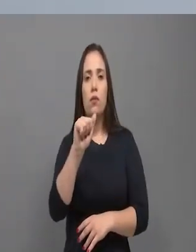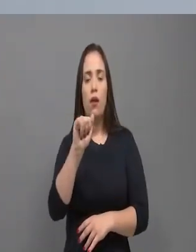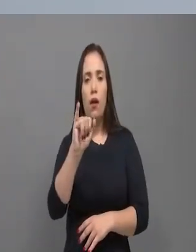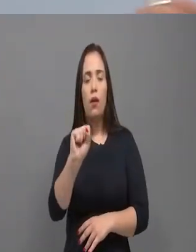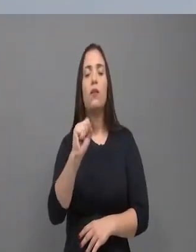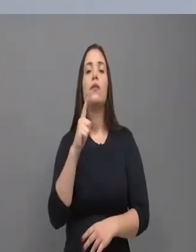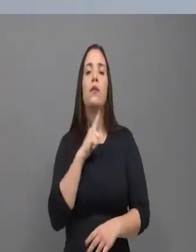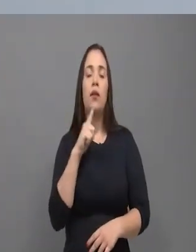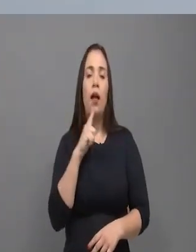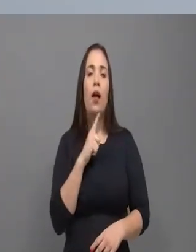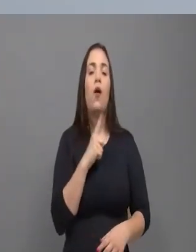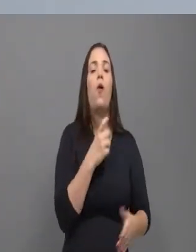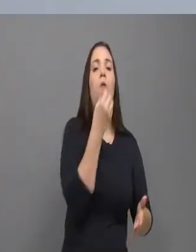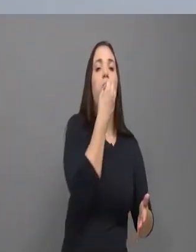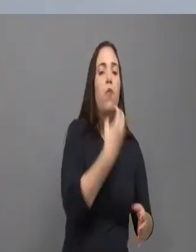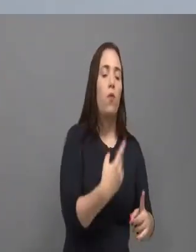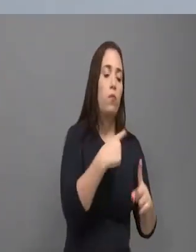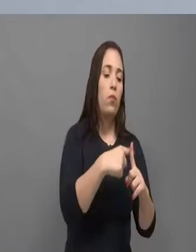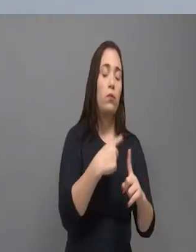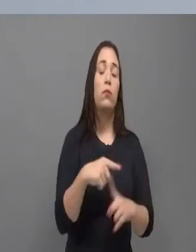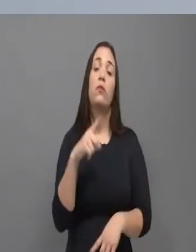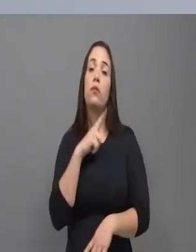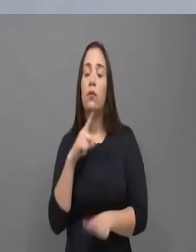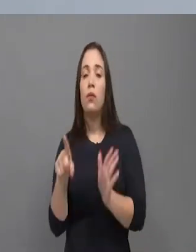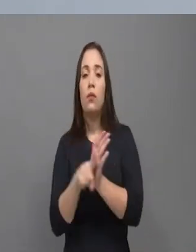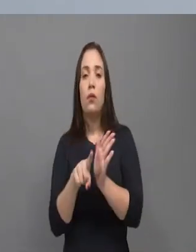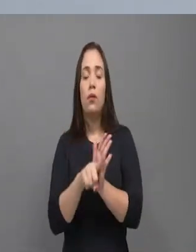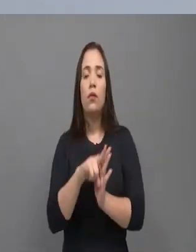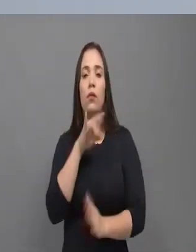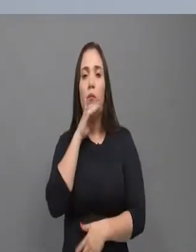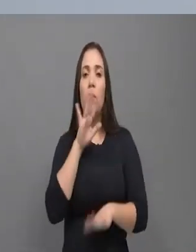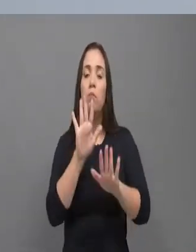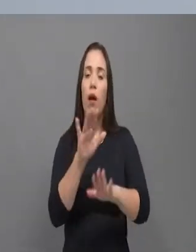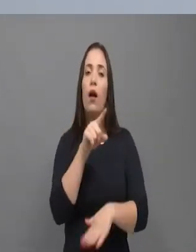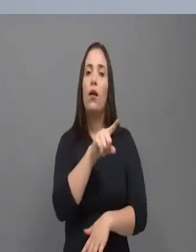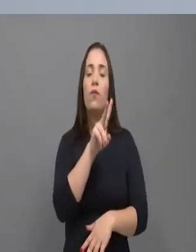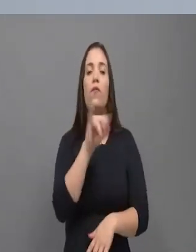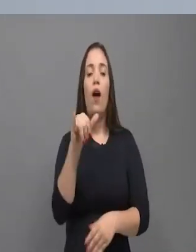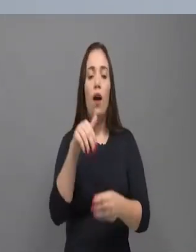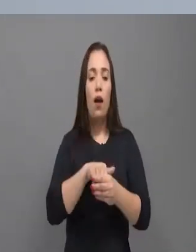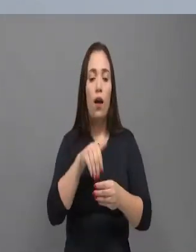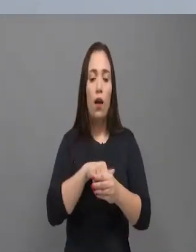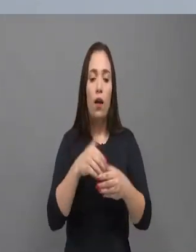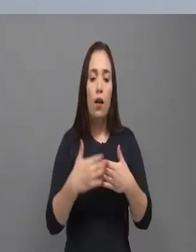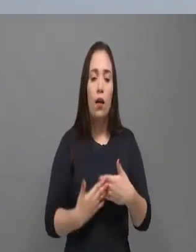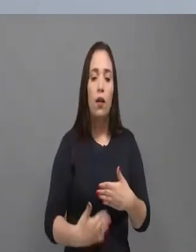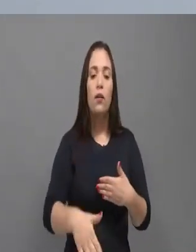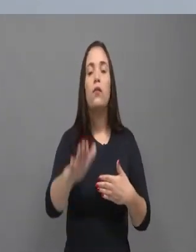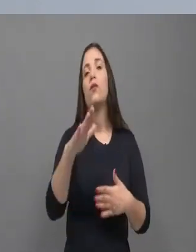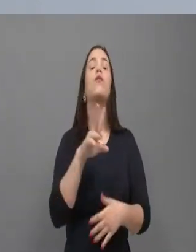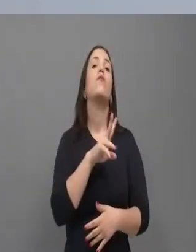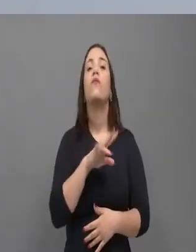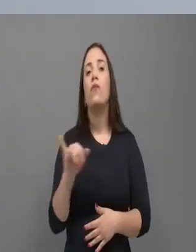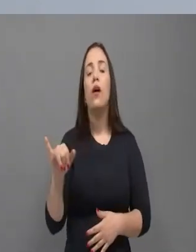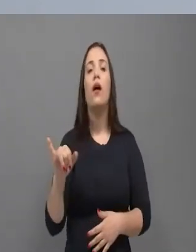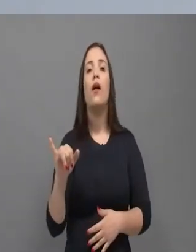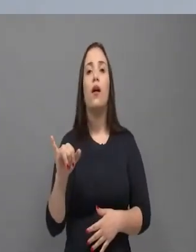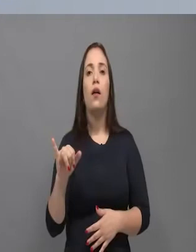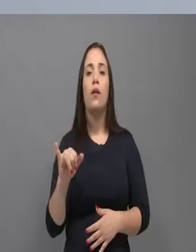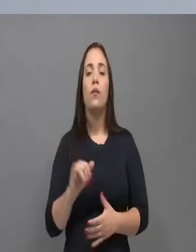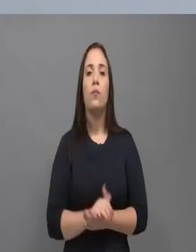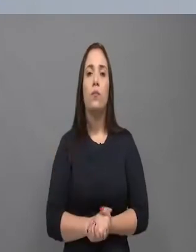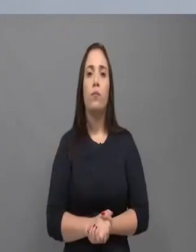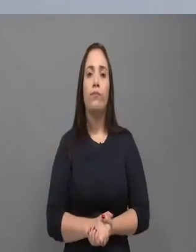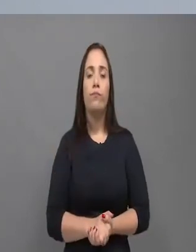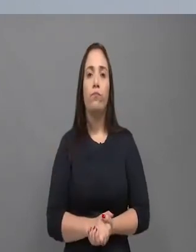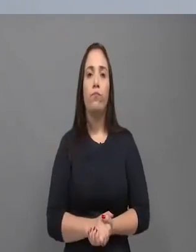Ele é candidato a federal, agora, nas últimas dias, está candidato a governador, que é o meu amigo, uma grande... A maior lideração de oposição do Estado